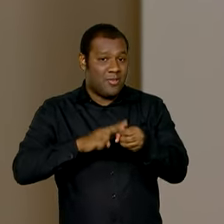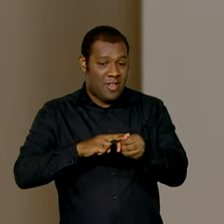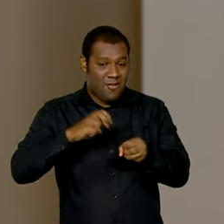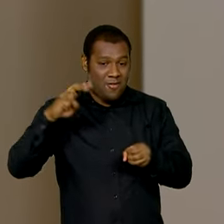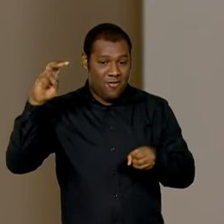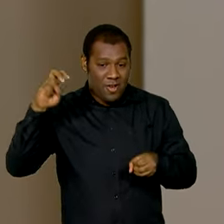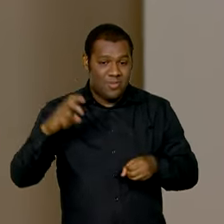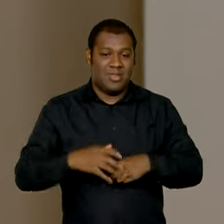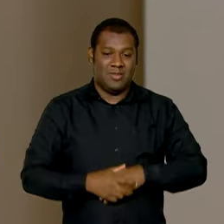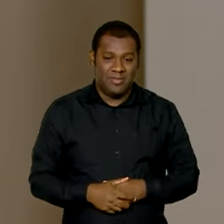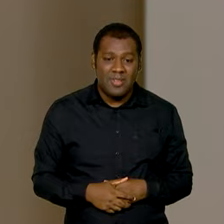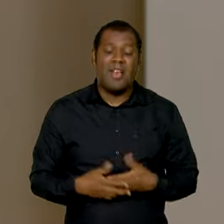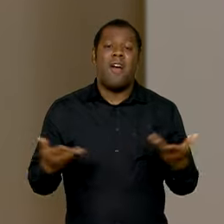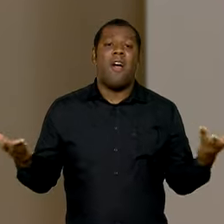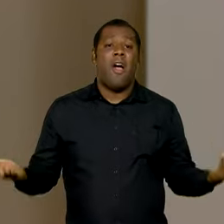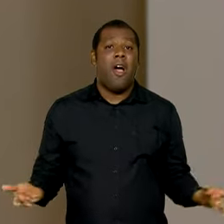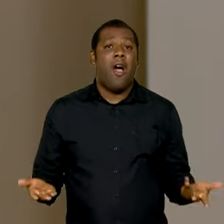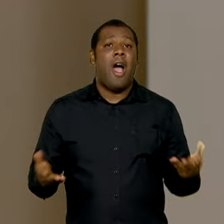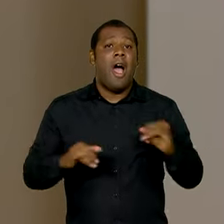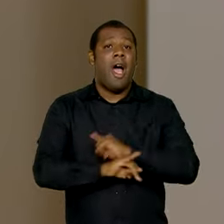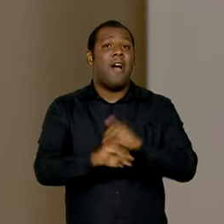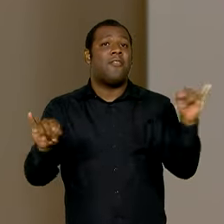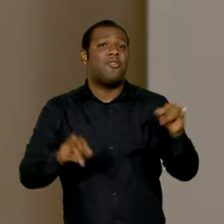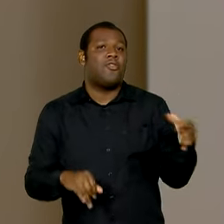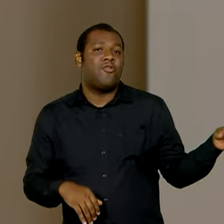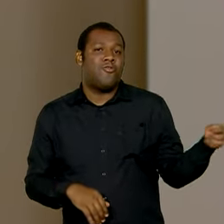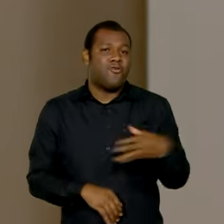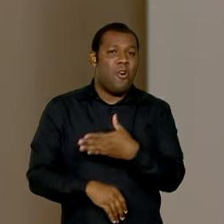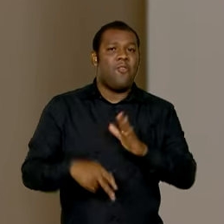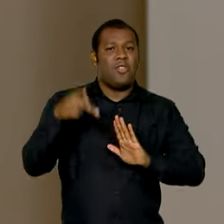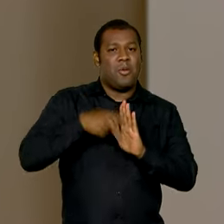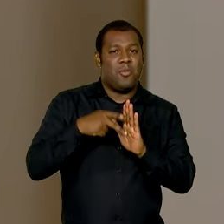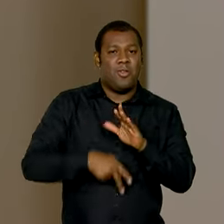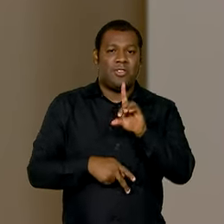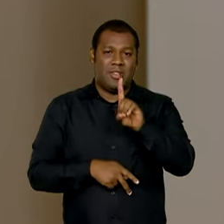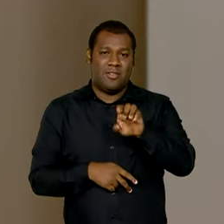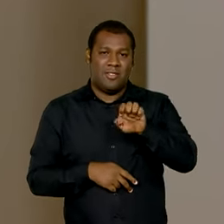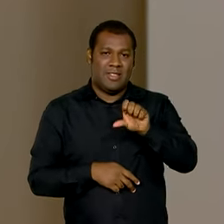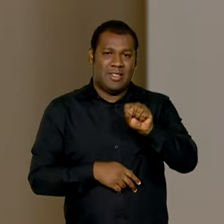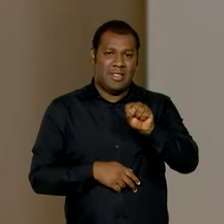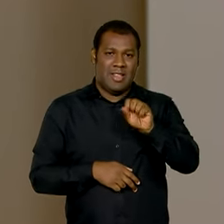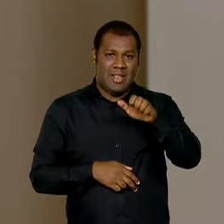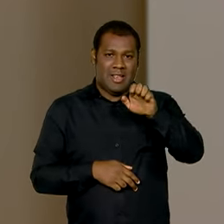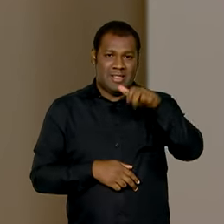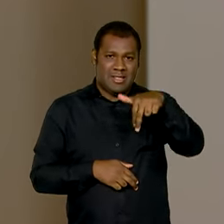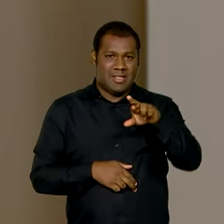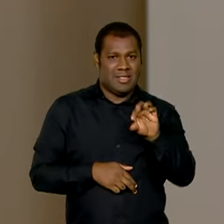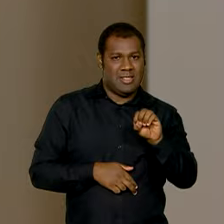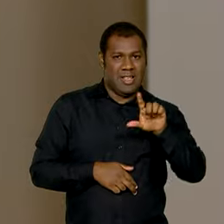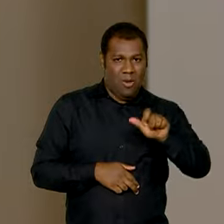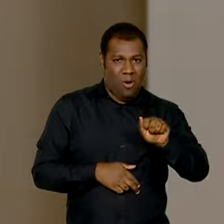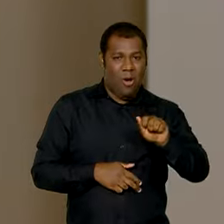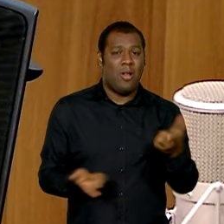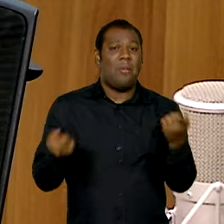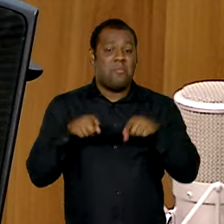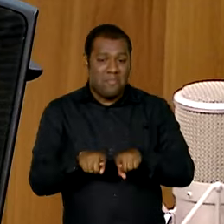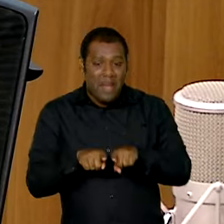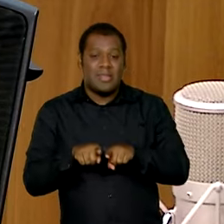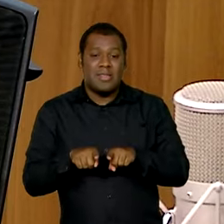Brasil. Ela falou sobre essa nova fase do Desenrola em parceria com a plataforma Serasa. Vamos ver.